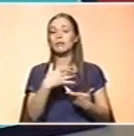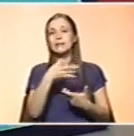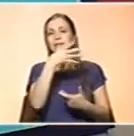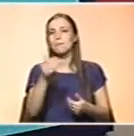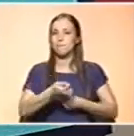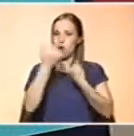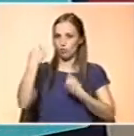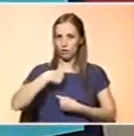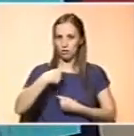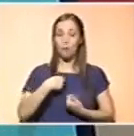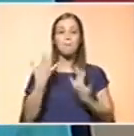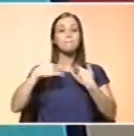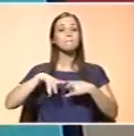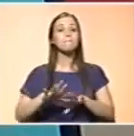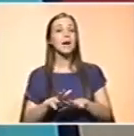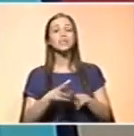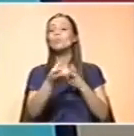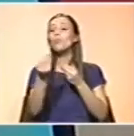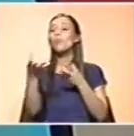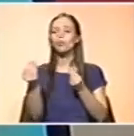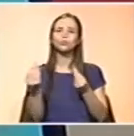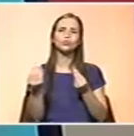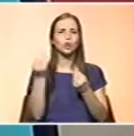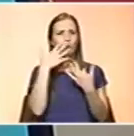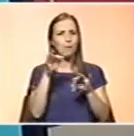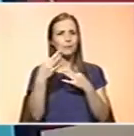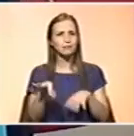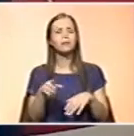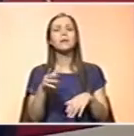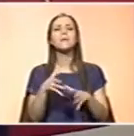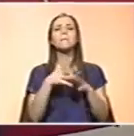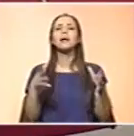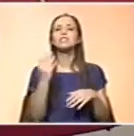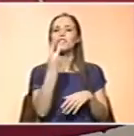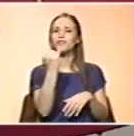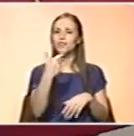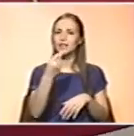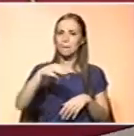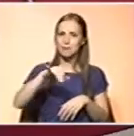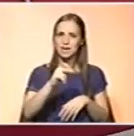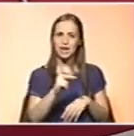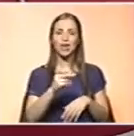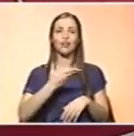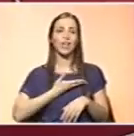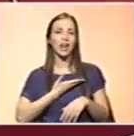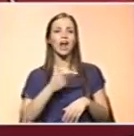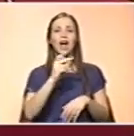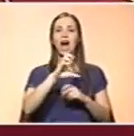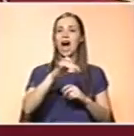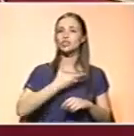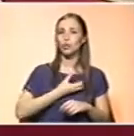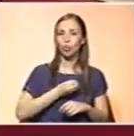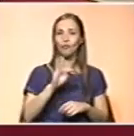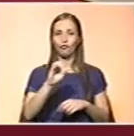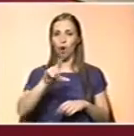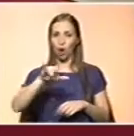muitos dos que são comumente utilizados, temos as vitaminas D, os fússicos ácidos fólicos, que estão presentes, por exemplo, nos cereais